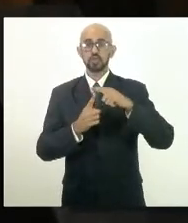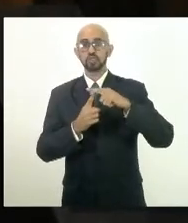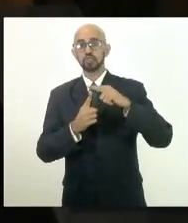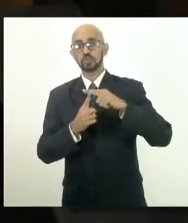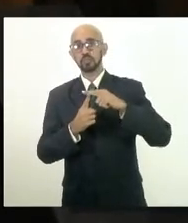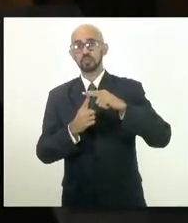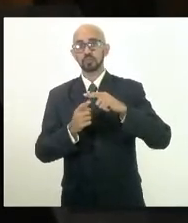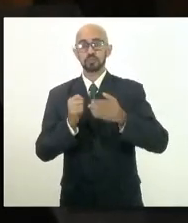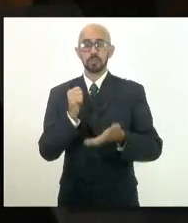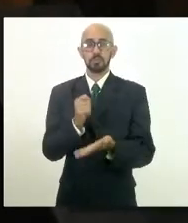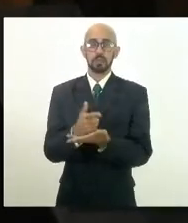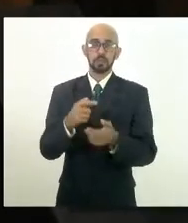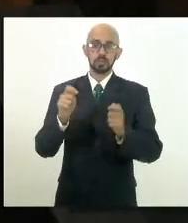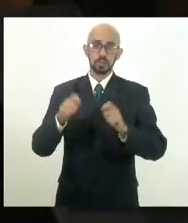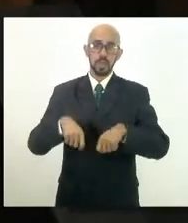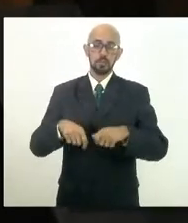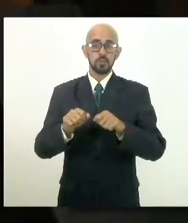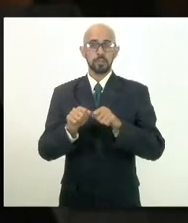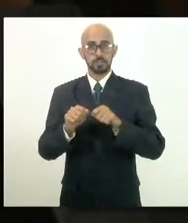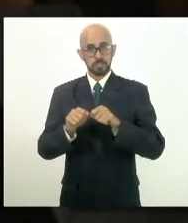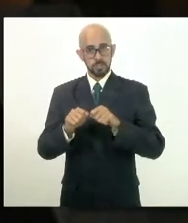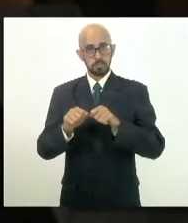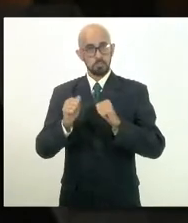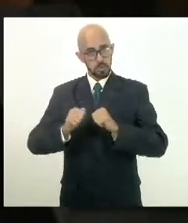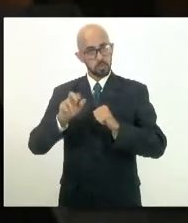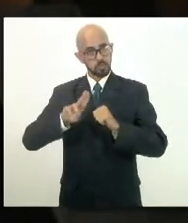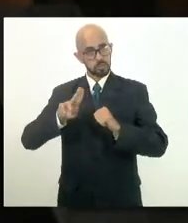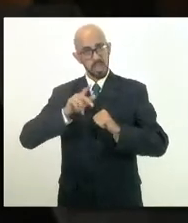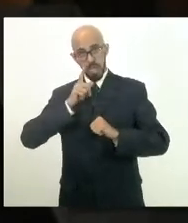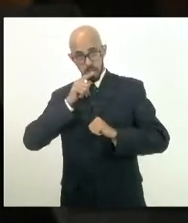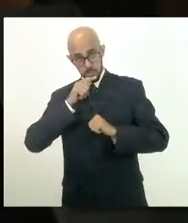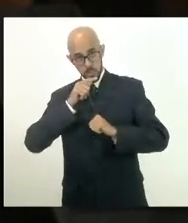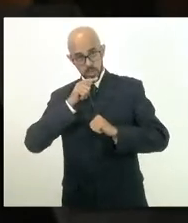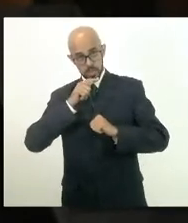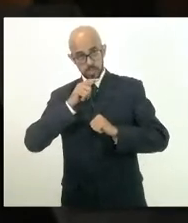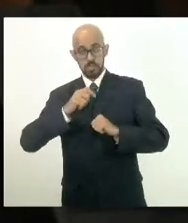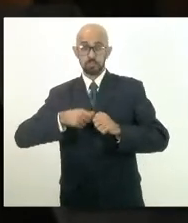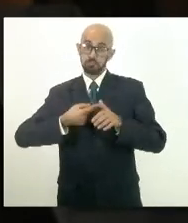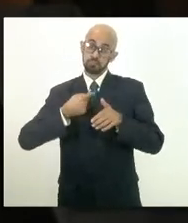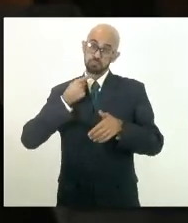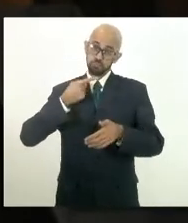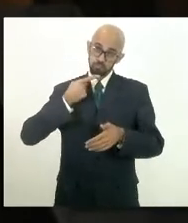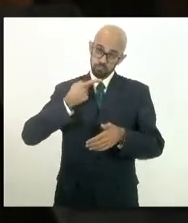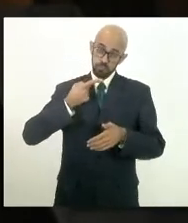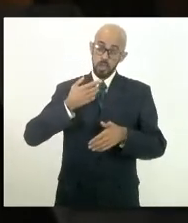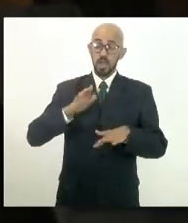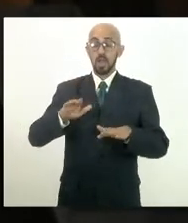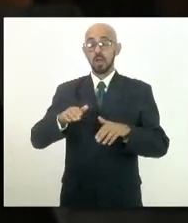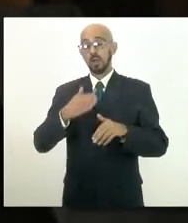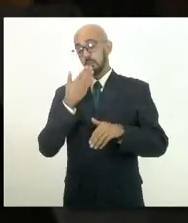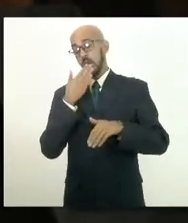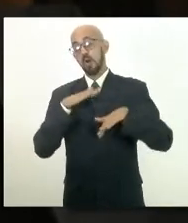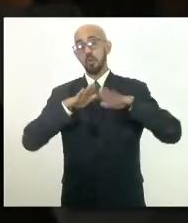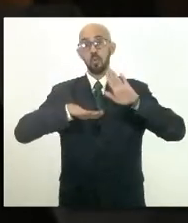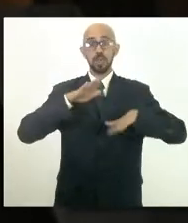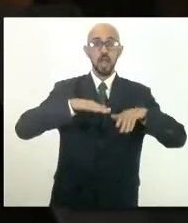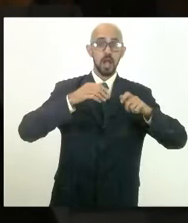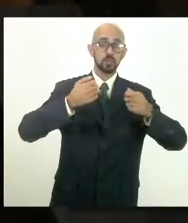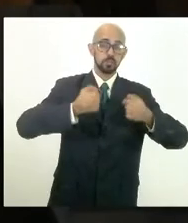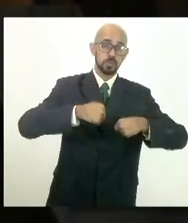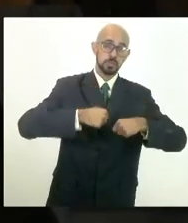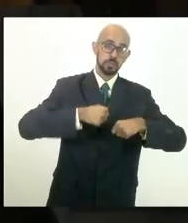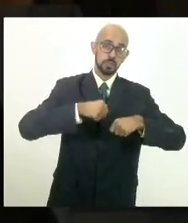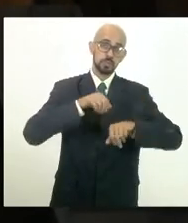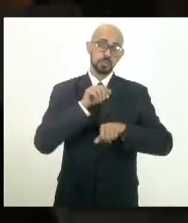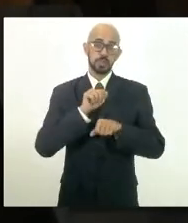feito com a própria água captada. Segundo, que tipo de cuidado se tem que ter, já que essa água não vai para a rede da CEDAI,